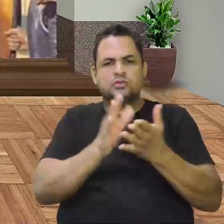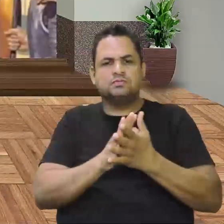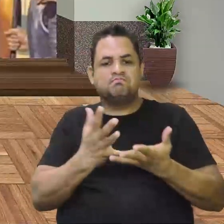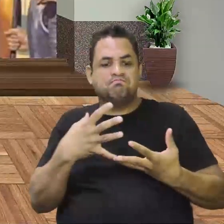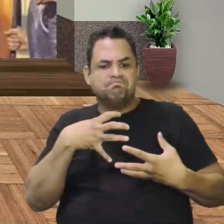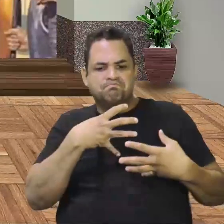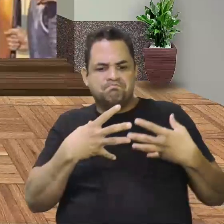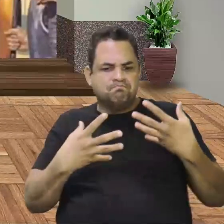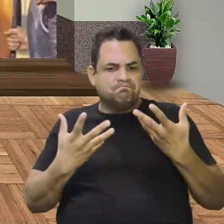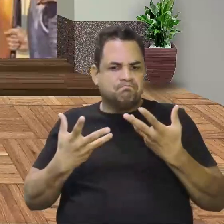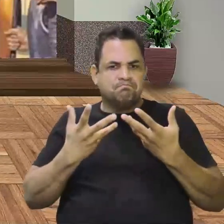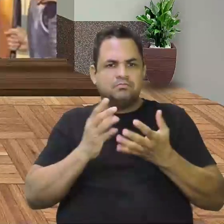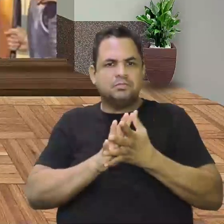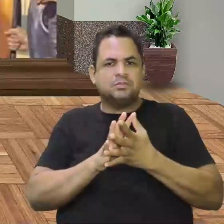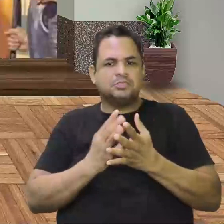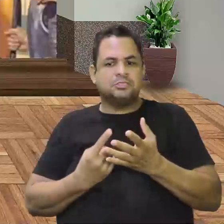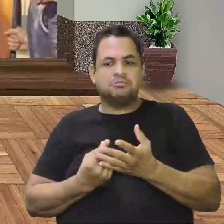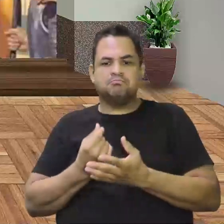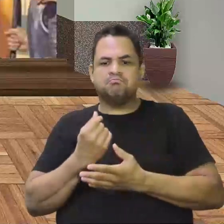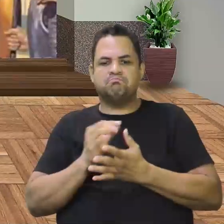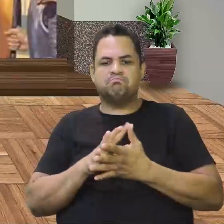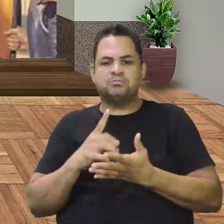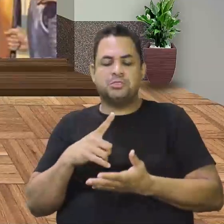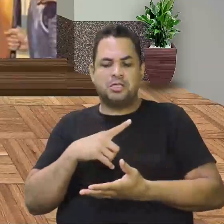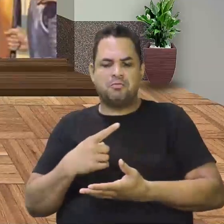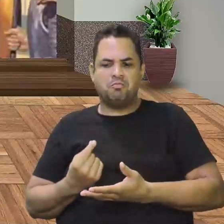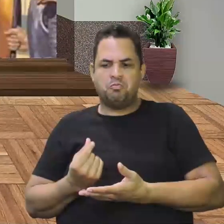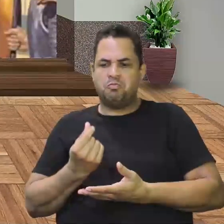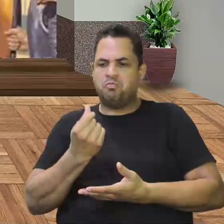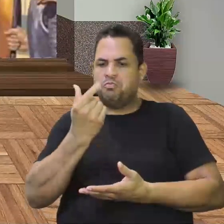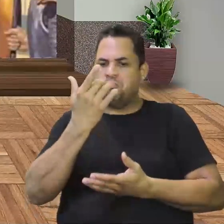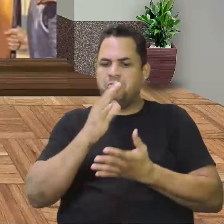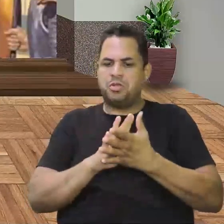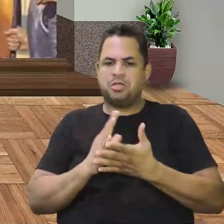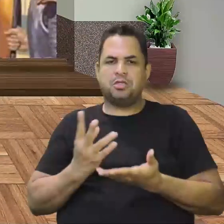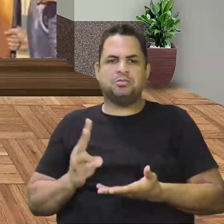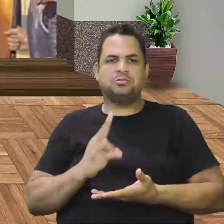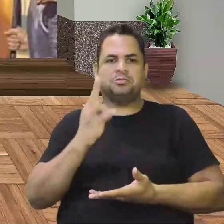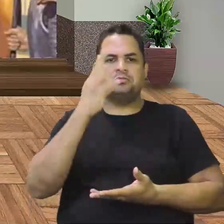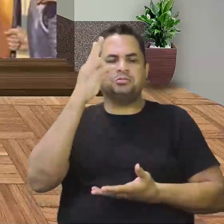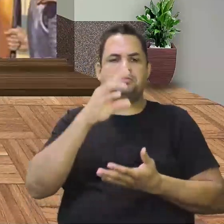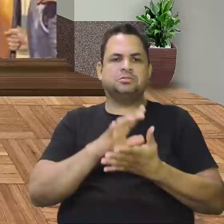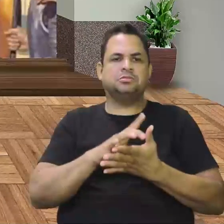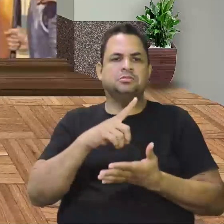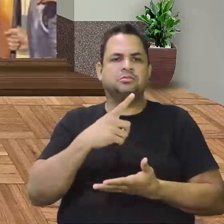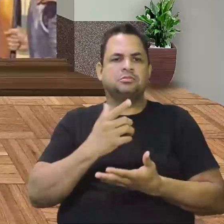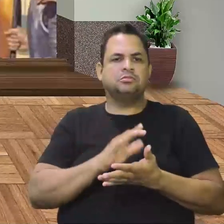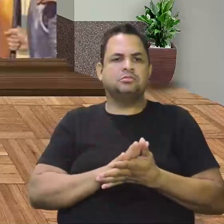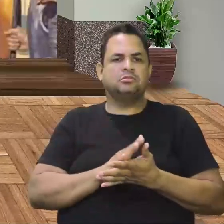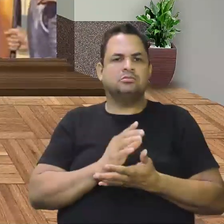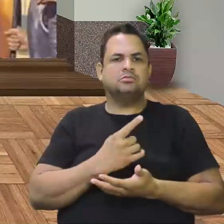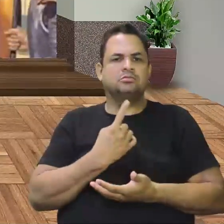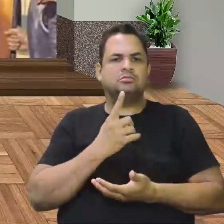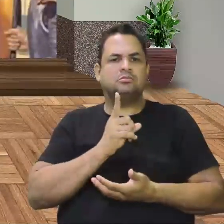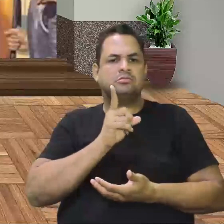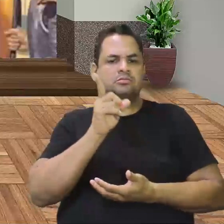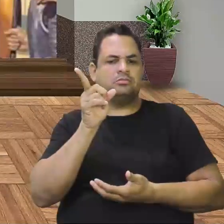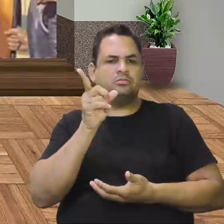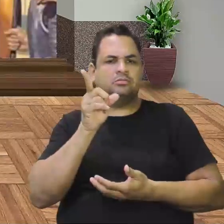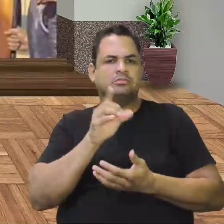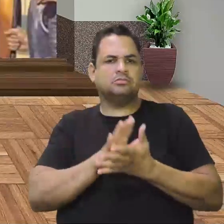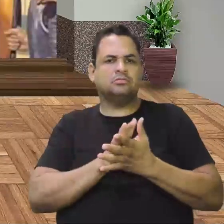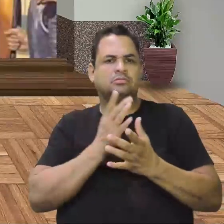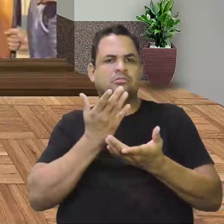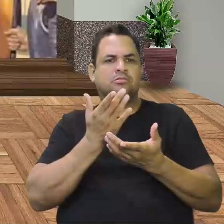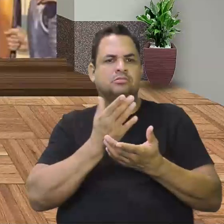Impressionados pela riqueza que eles têm aqui. Imagina, nós vamos lá encontrar os